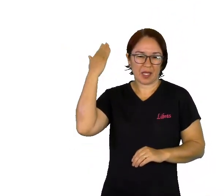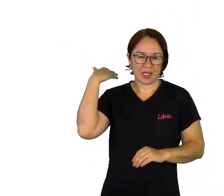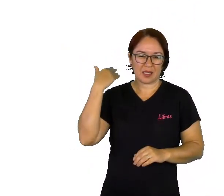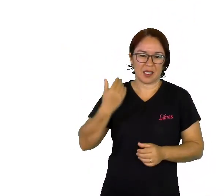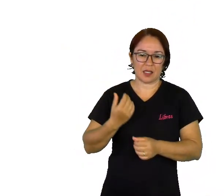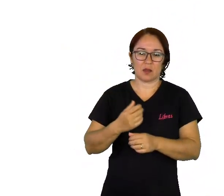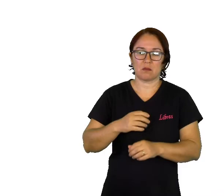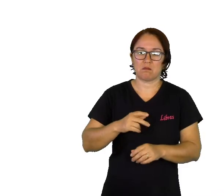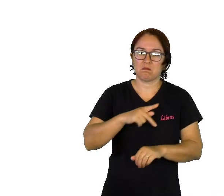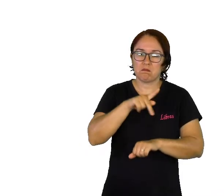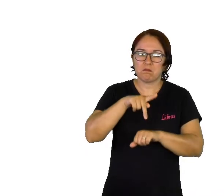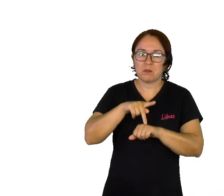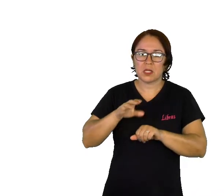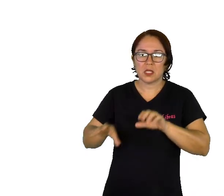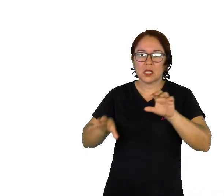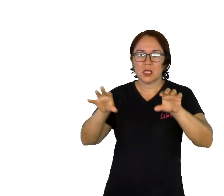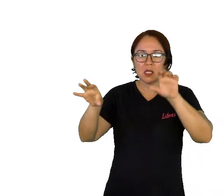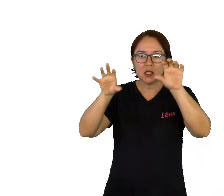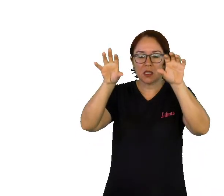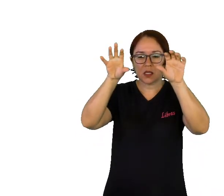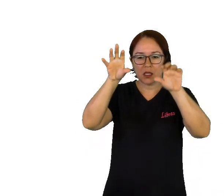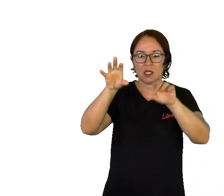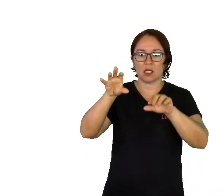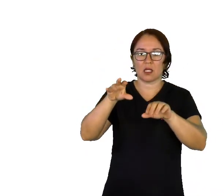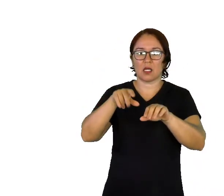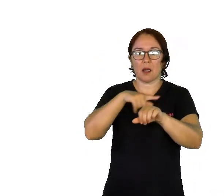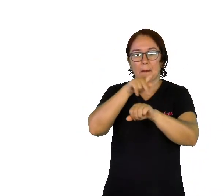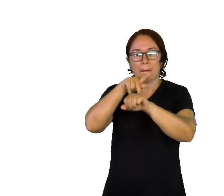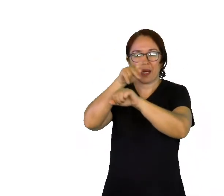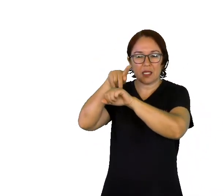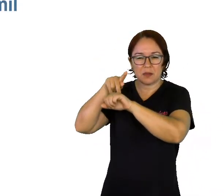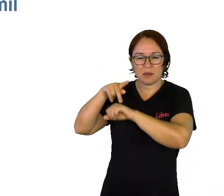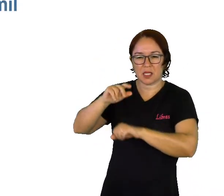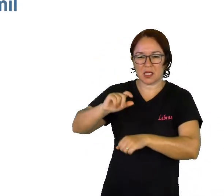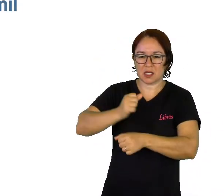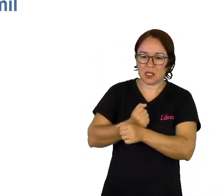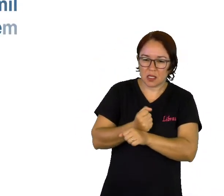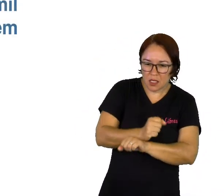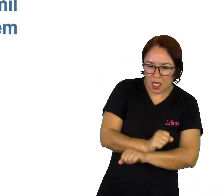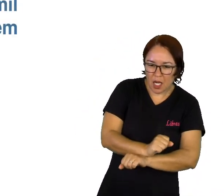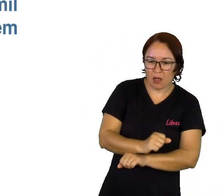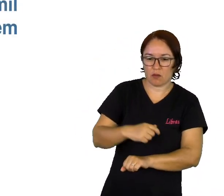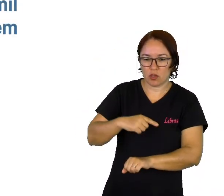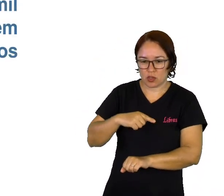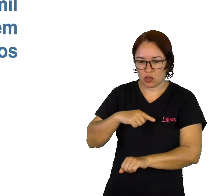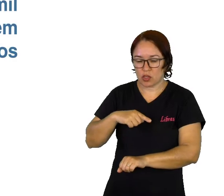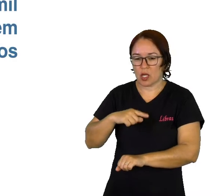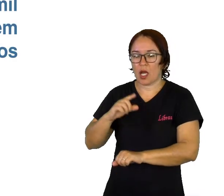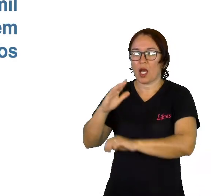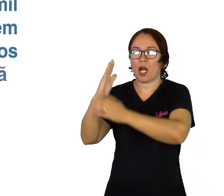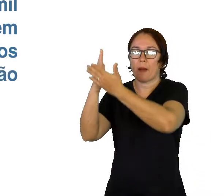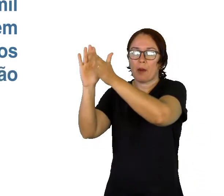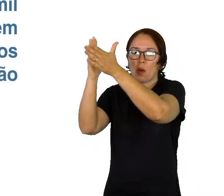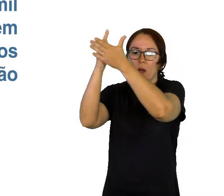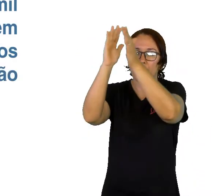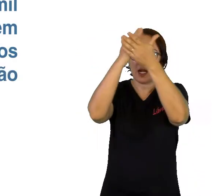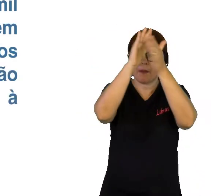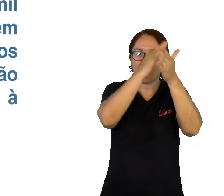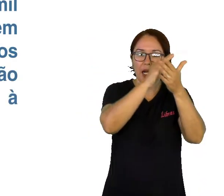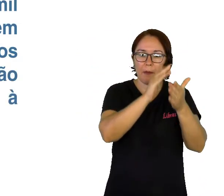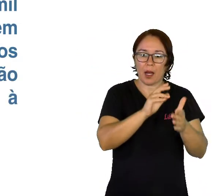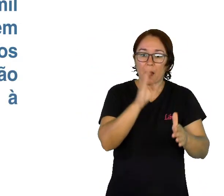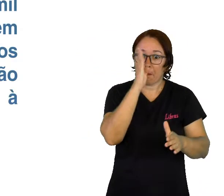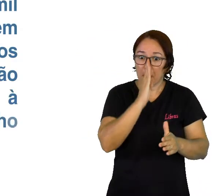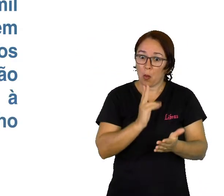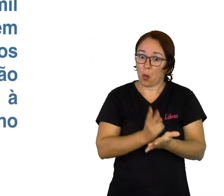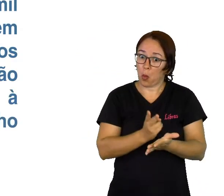trabalho escravo de forma oficial, que ocorreu no final do século XIX. No entanto, ainda hoje,